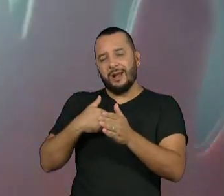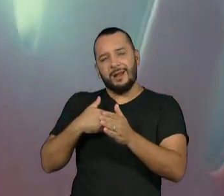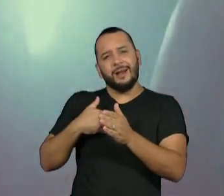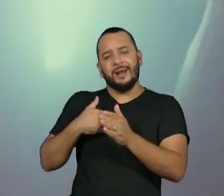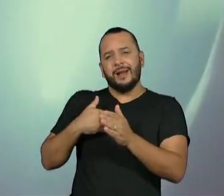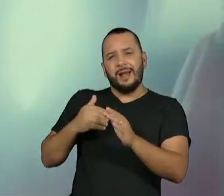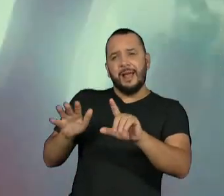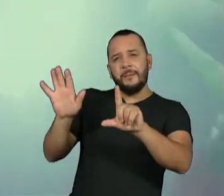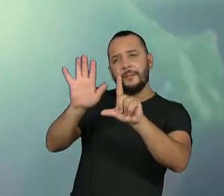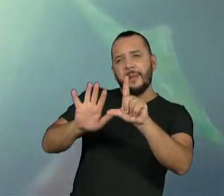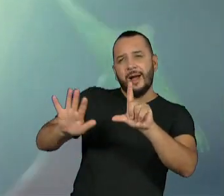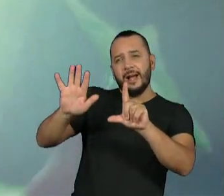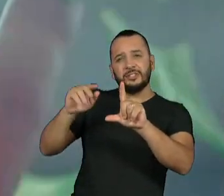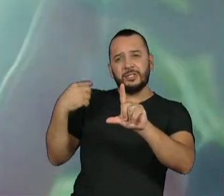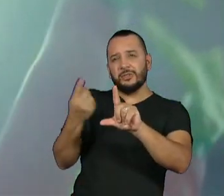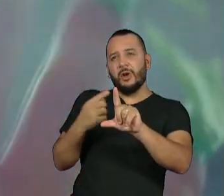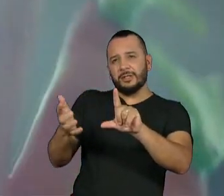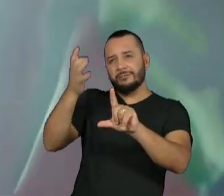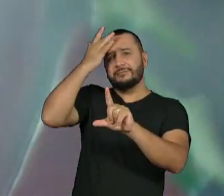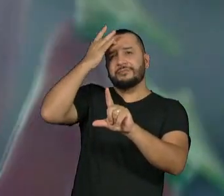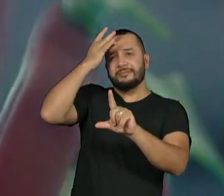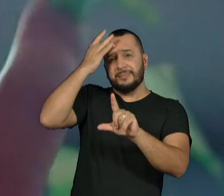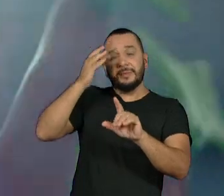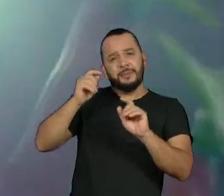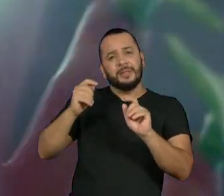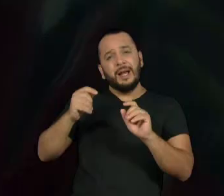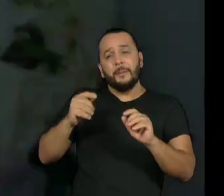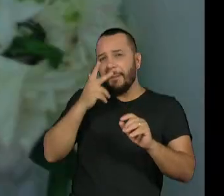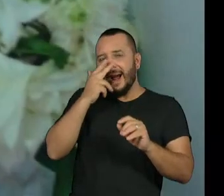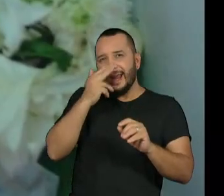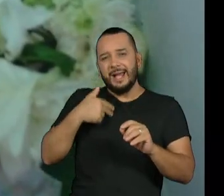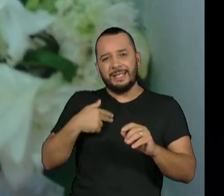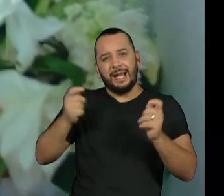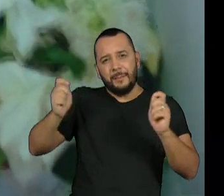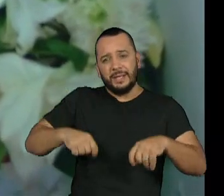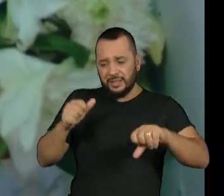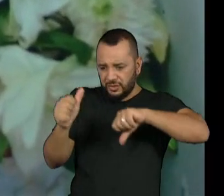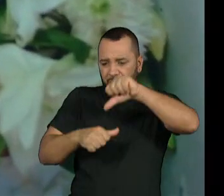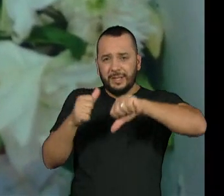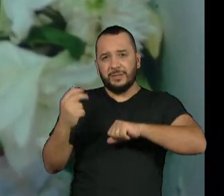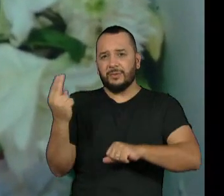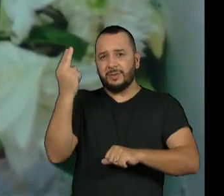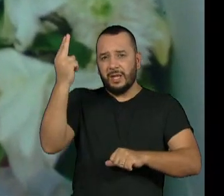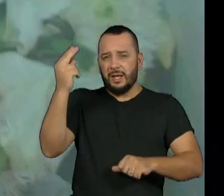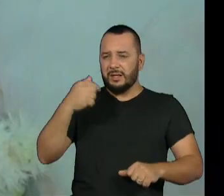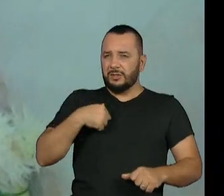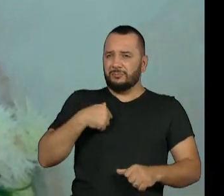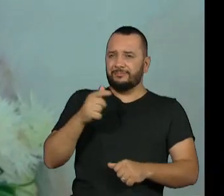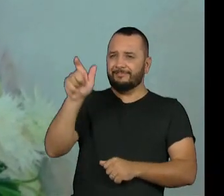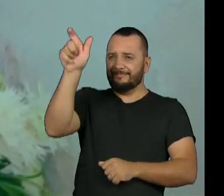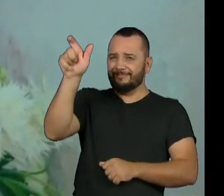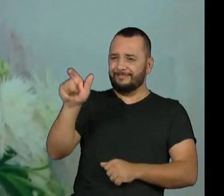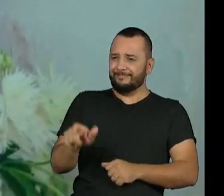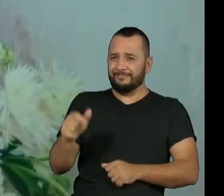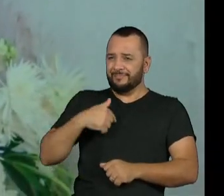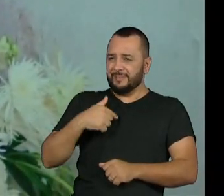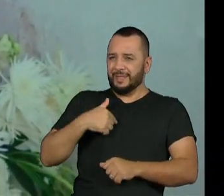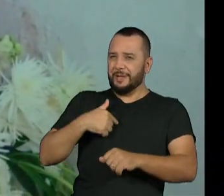pra engessar a nossa capacidade de transformação. Eu te quebrei feito copo